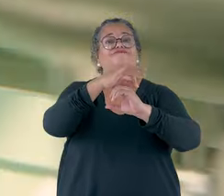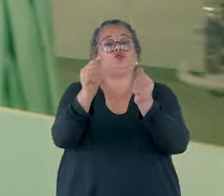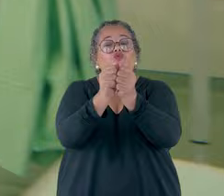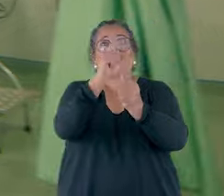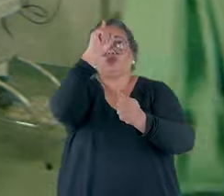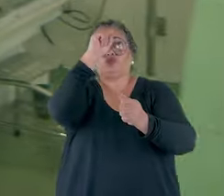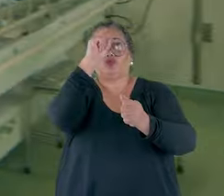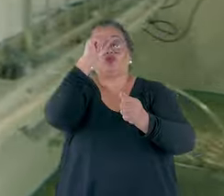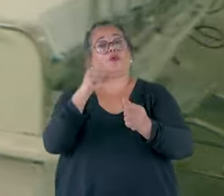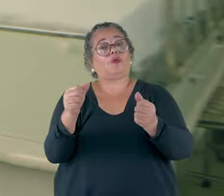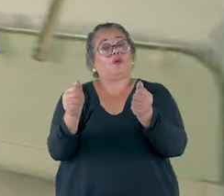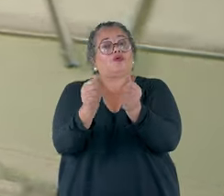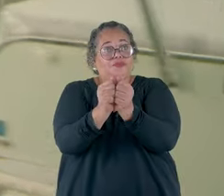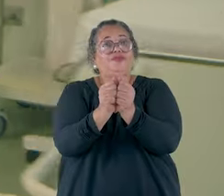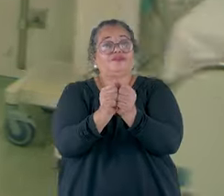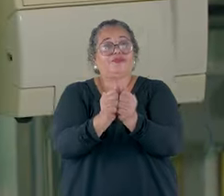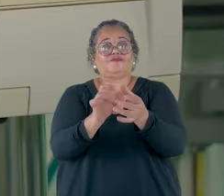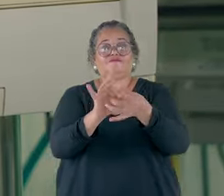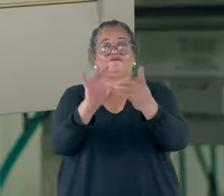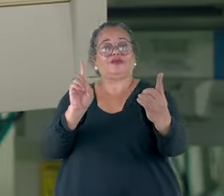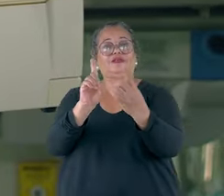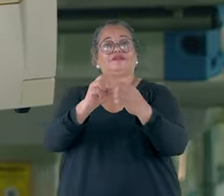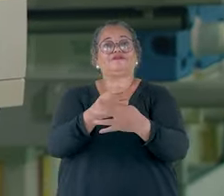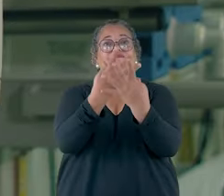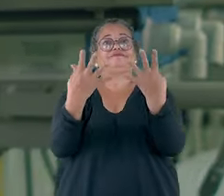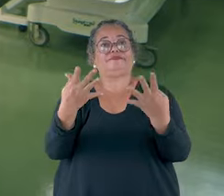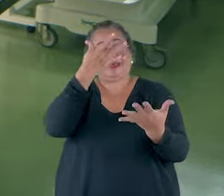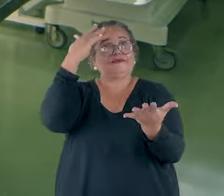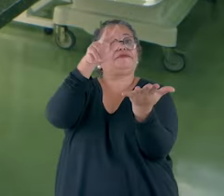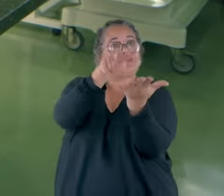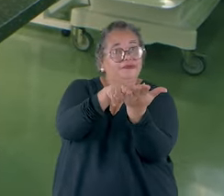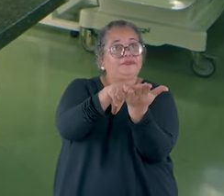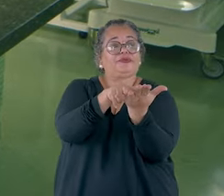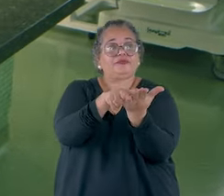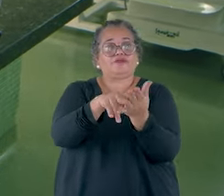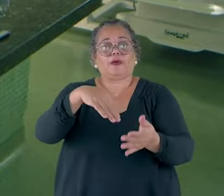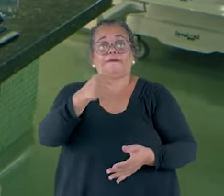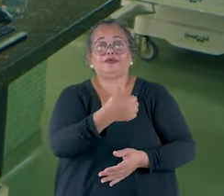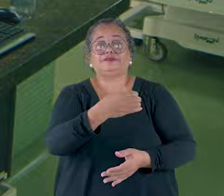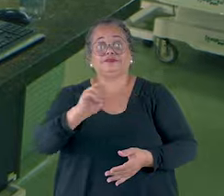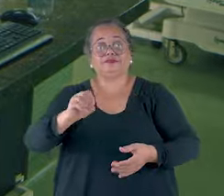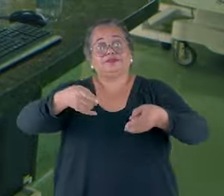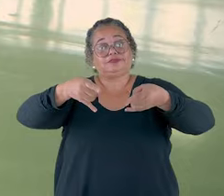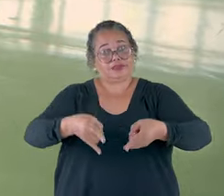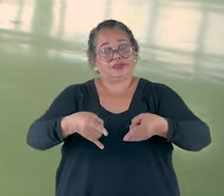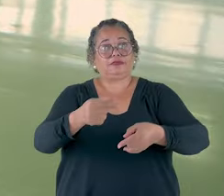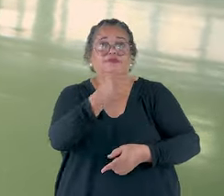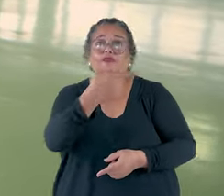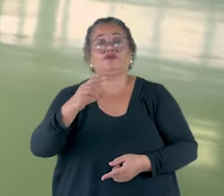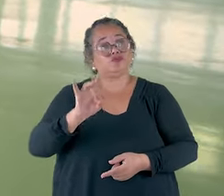Municipal e permitiu o atendimento de milhares de pacientes, com criação de mais de 100 leitos, sendo